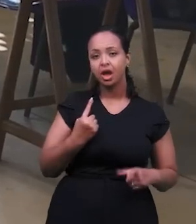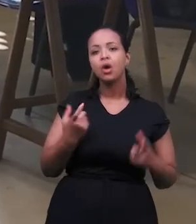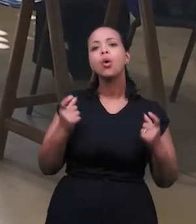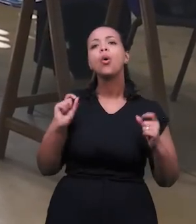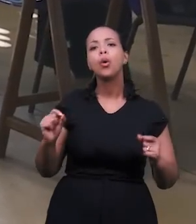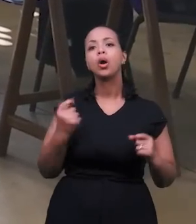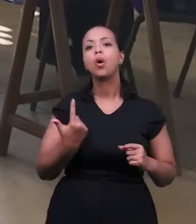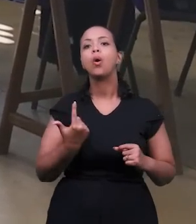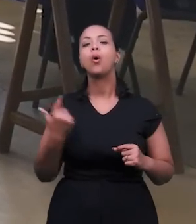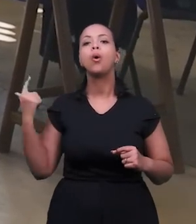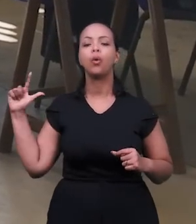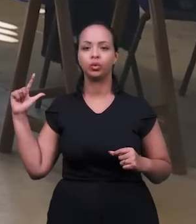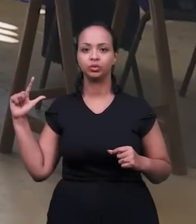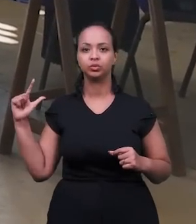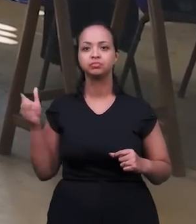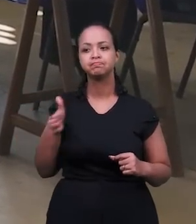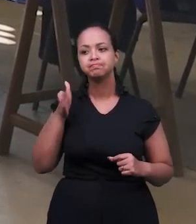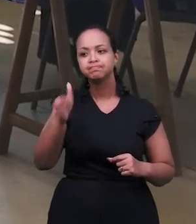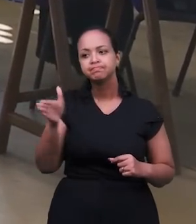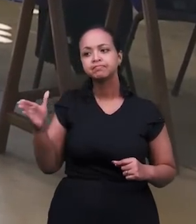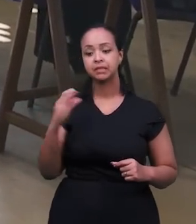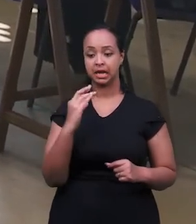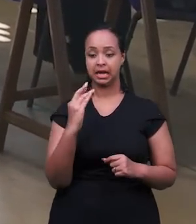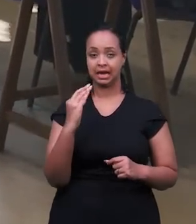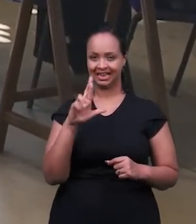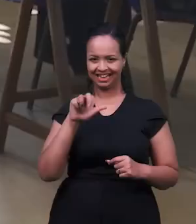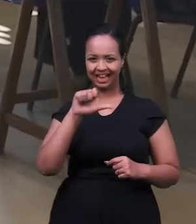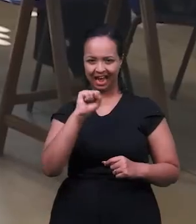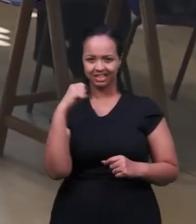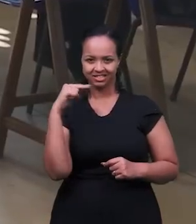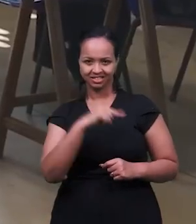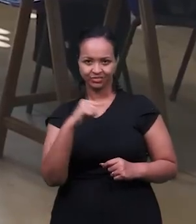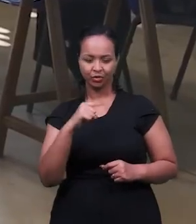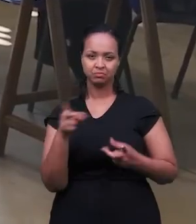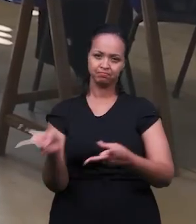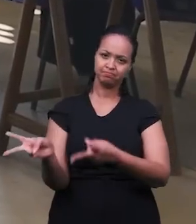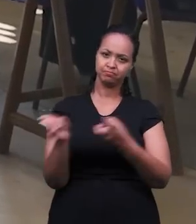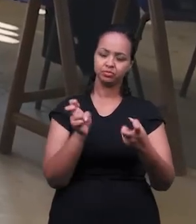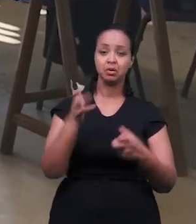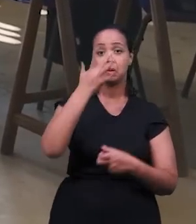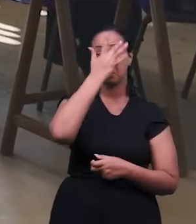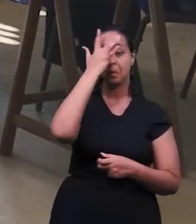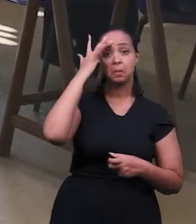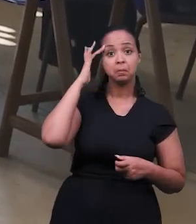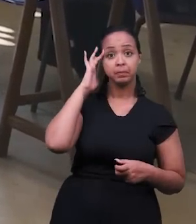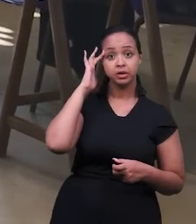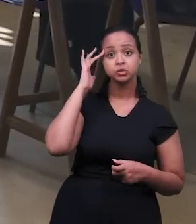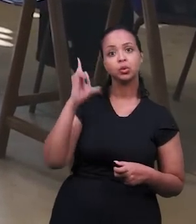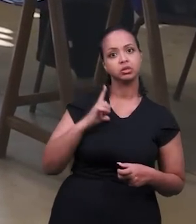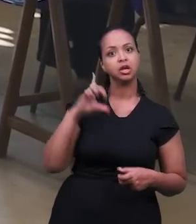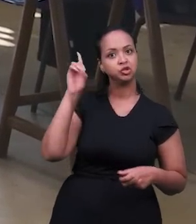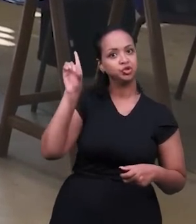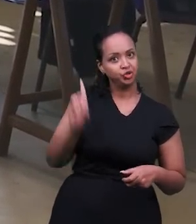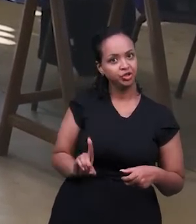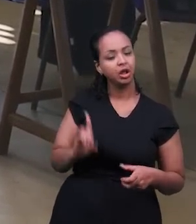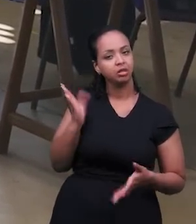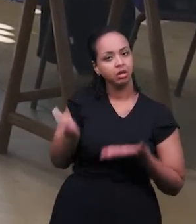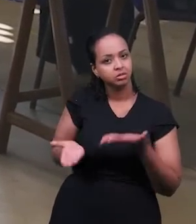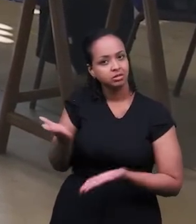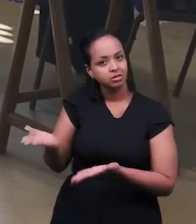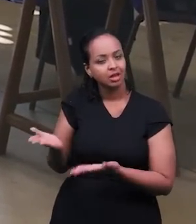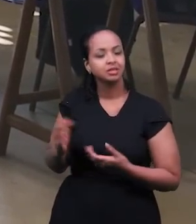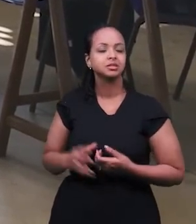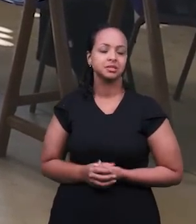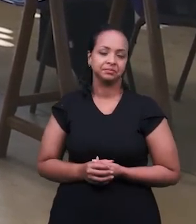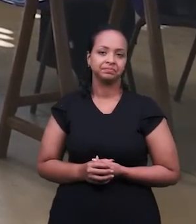para buscar um outro serviço. E aqui ela passou pelo CRAS e foi identificada como uma pessoa que tem direito a esse benefício